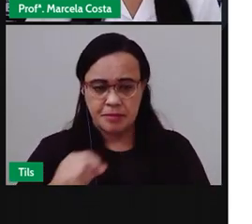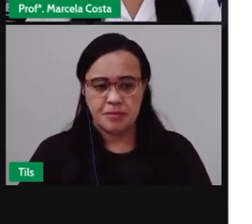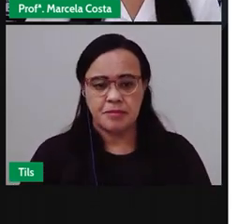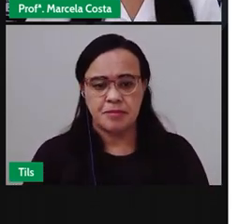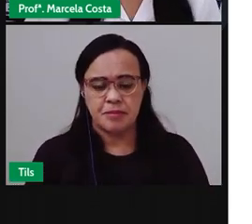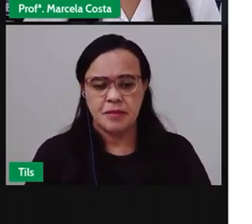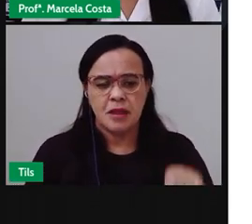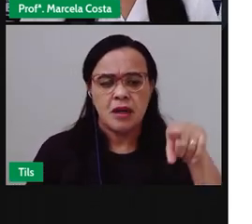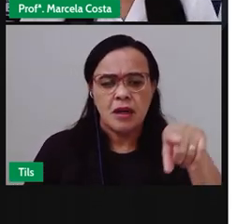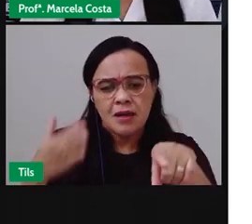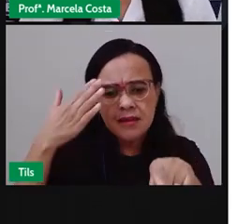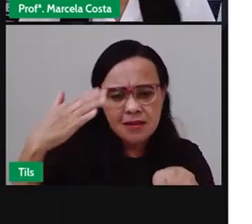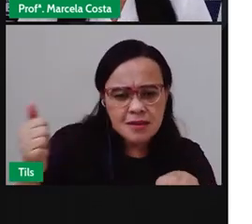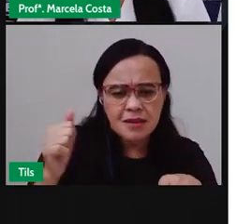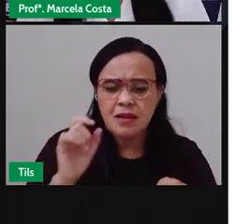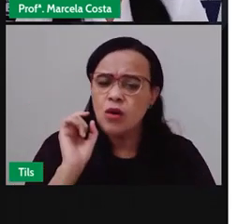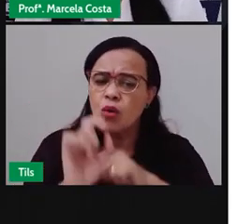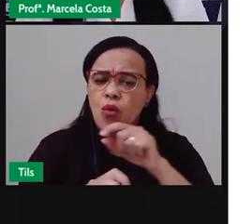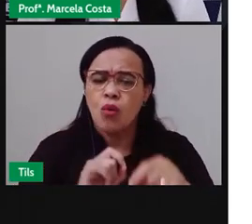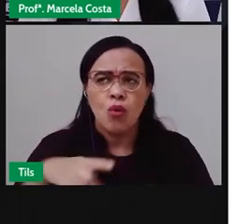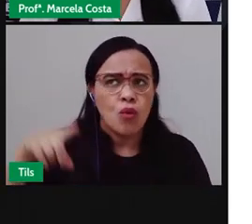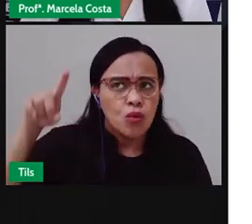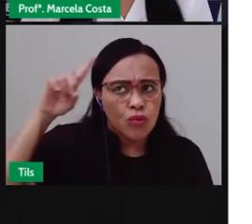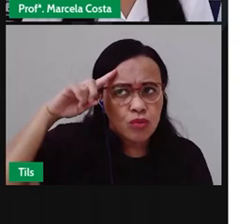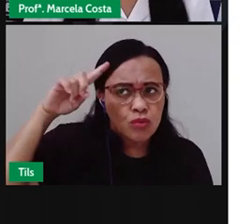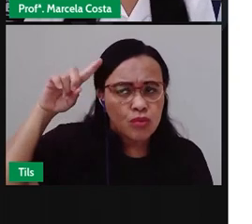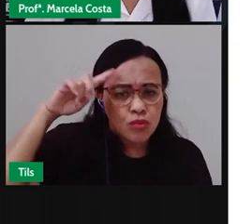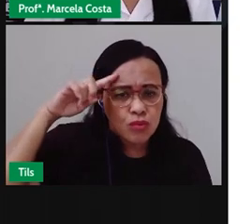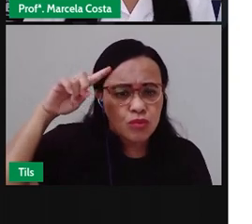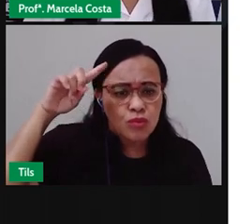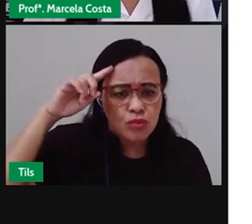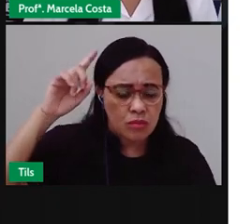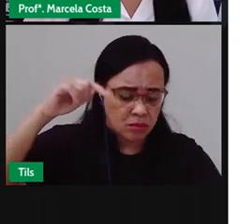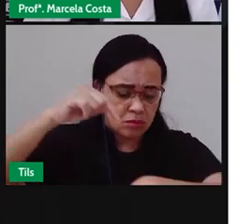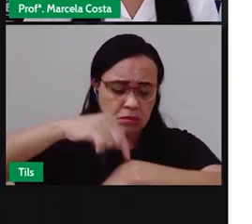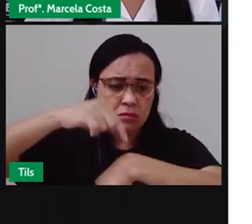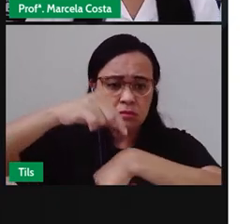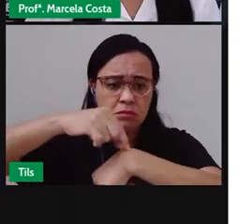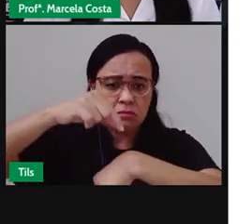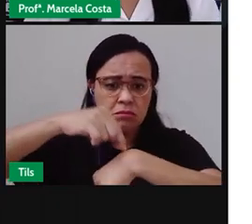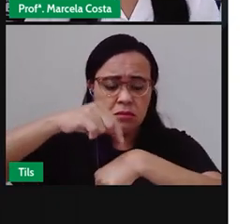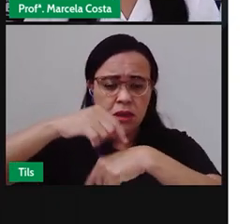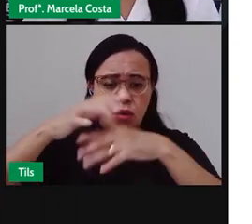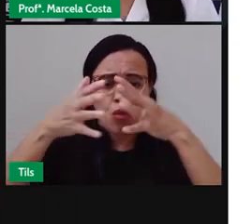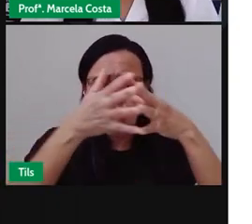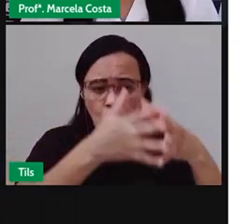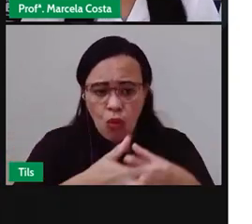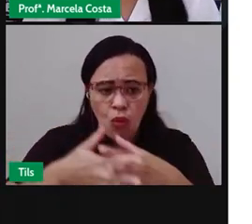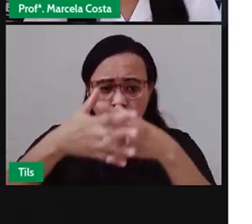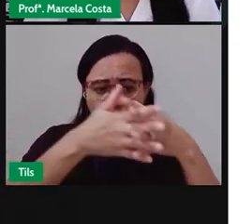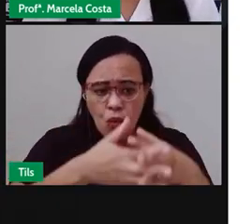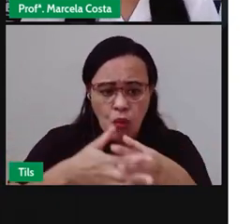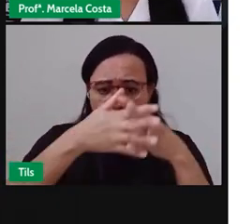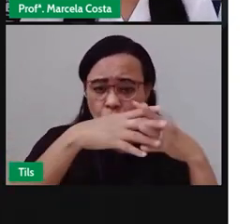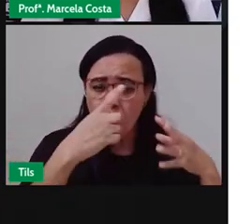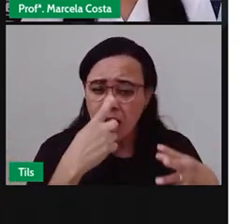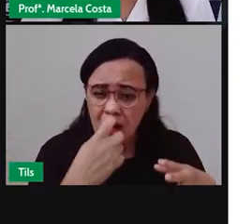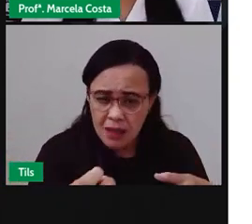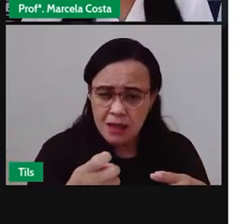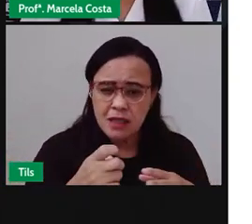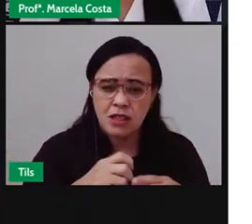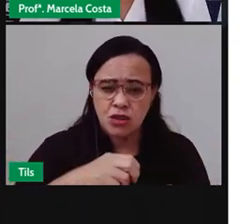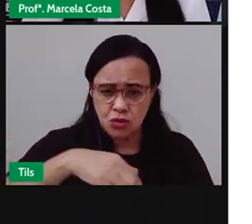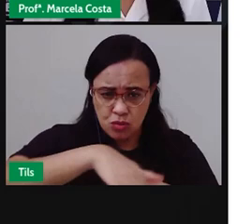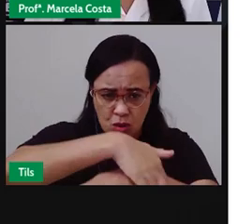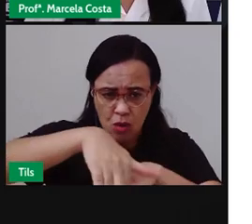Você sabe quais os dias e os horários que o caminhão do lixo, junto com os coletores, passam aí na rua de